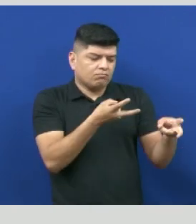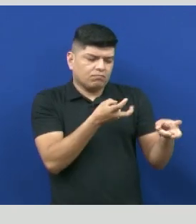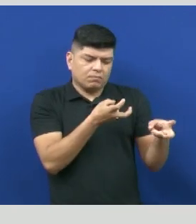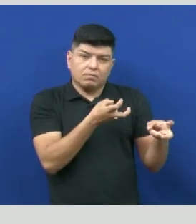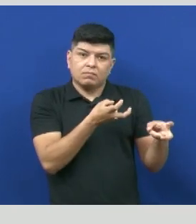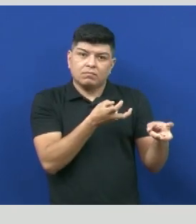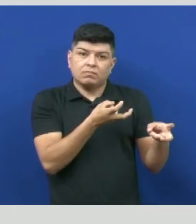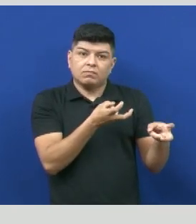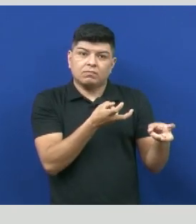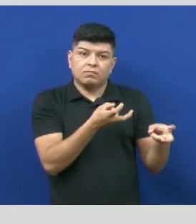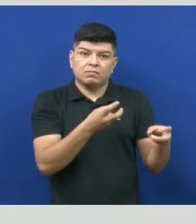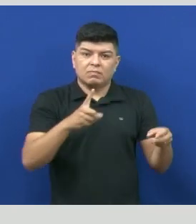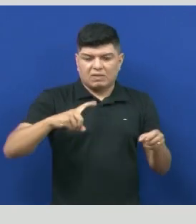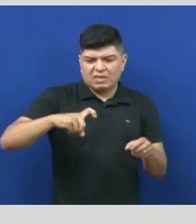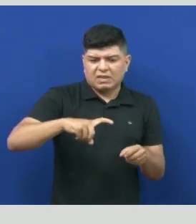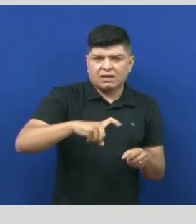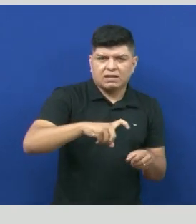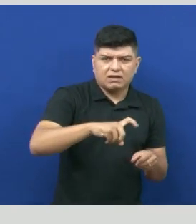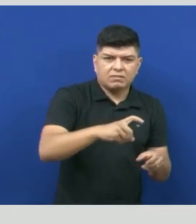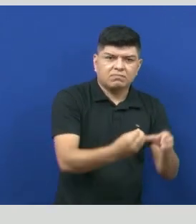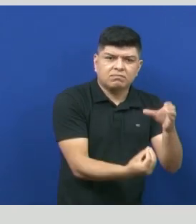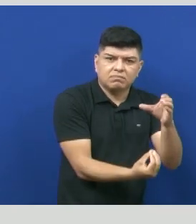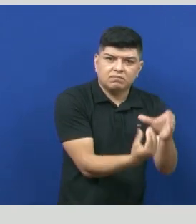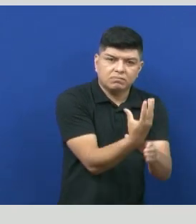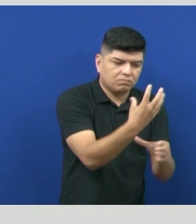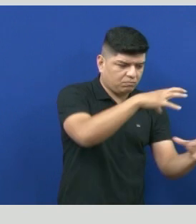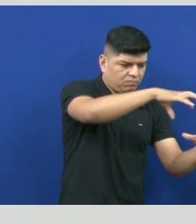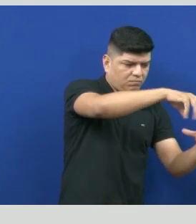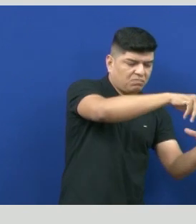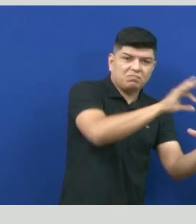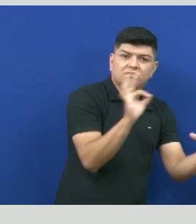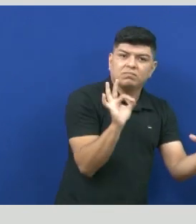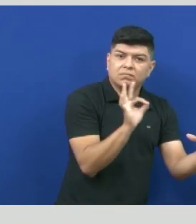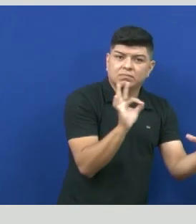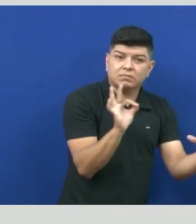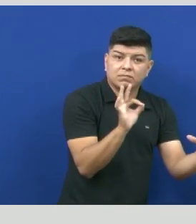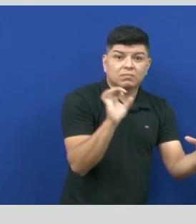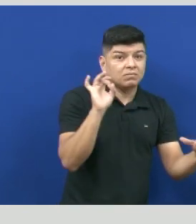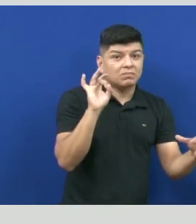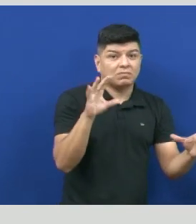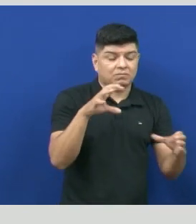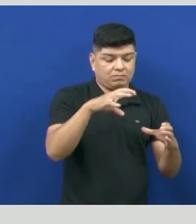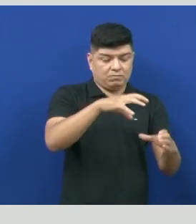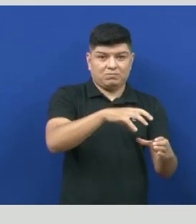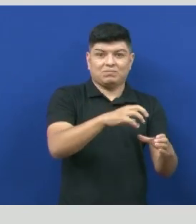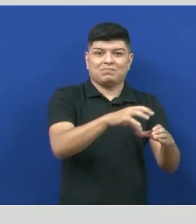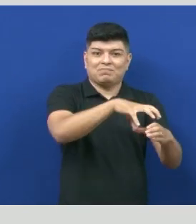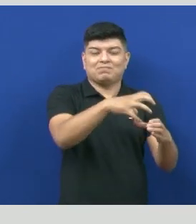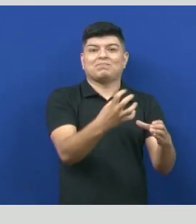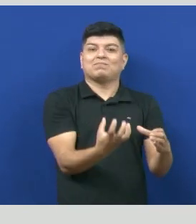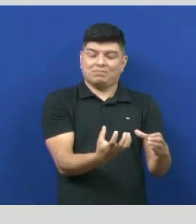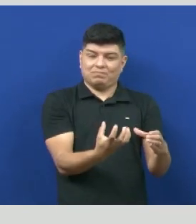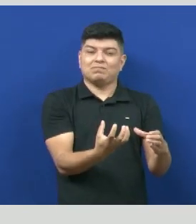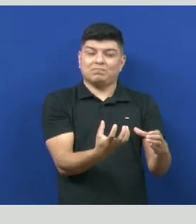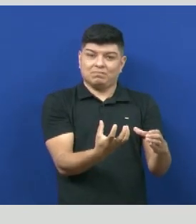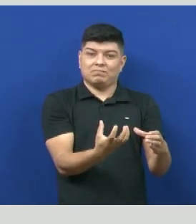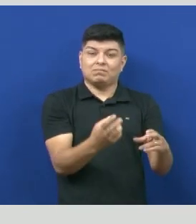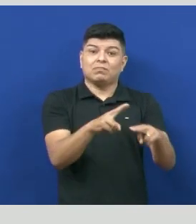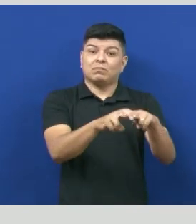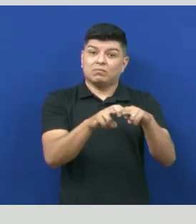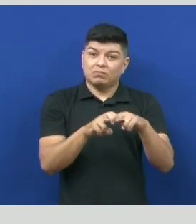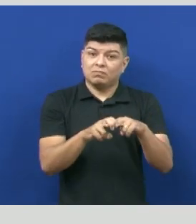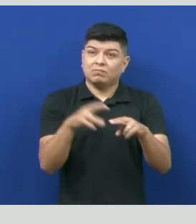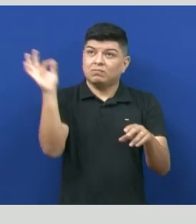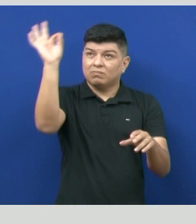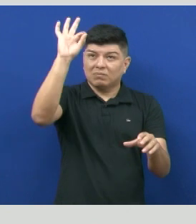as larvas não surgiam no frasco fechado, apenas no frasco aberto. E isso era decorrente